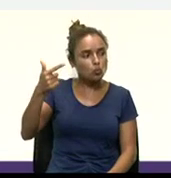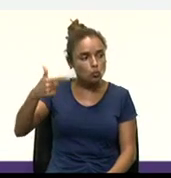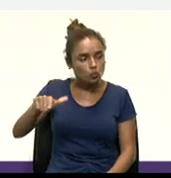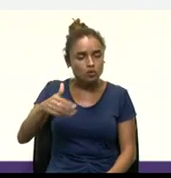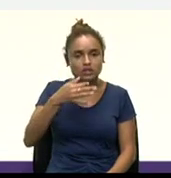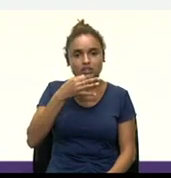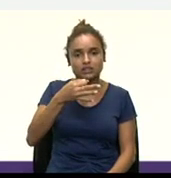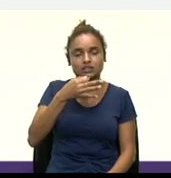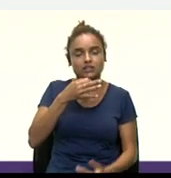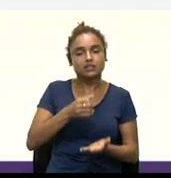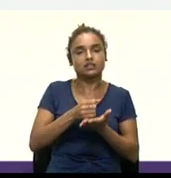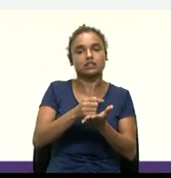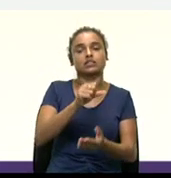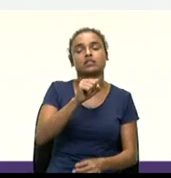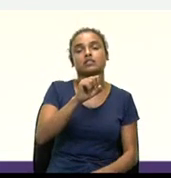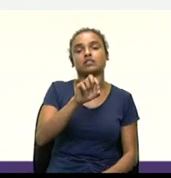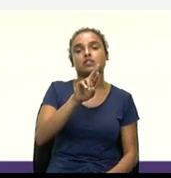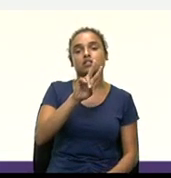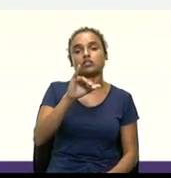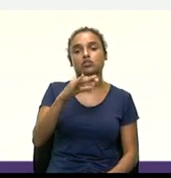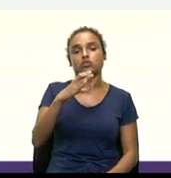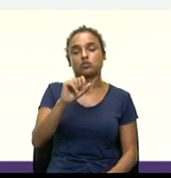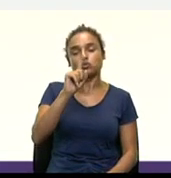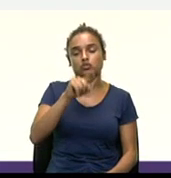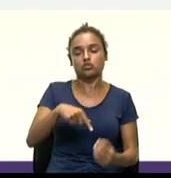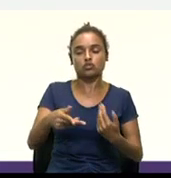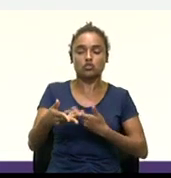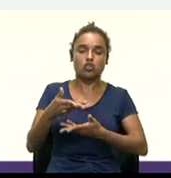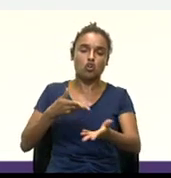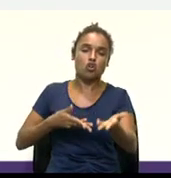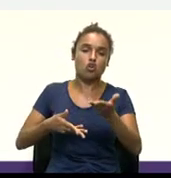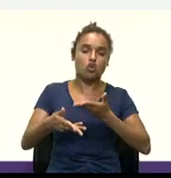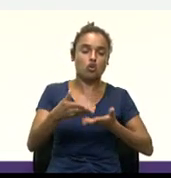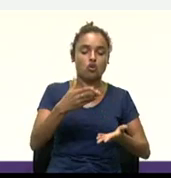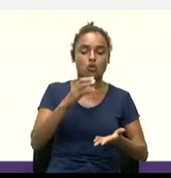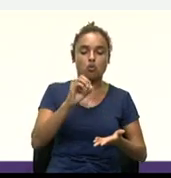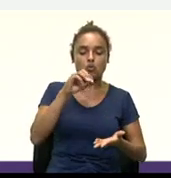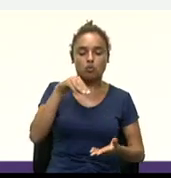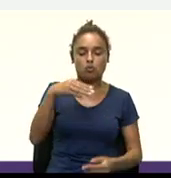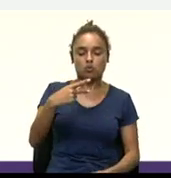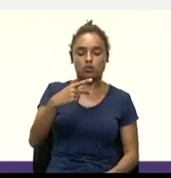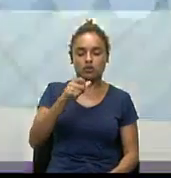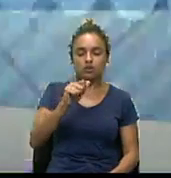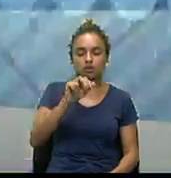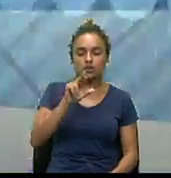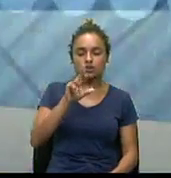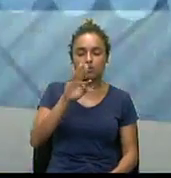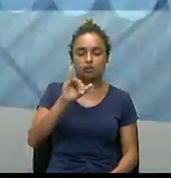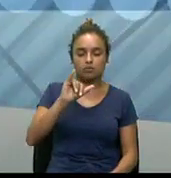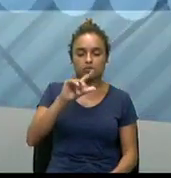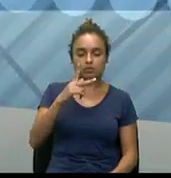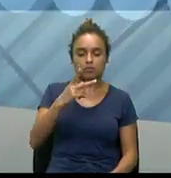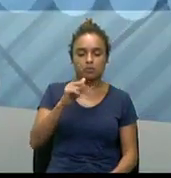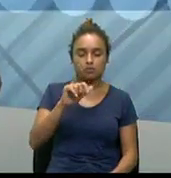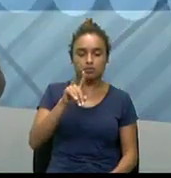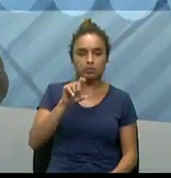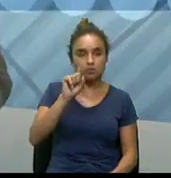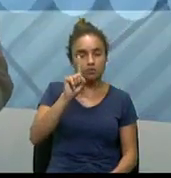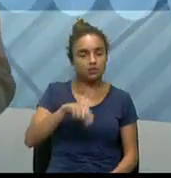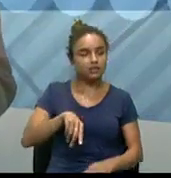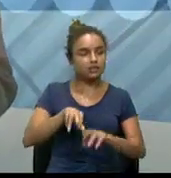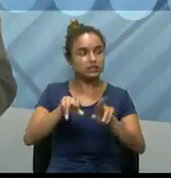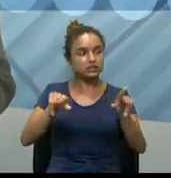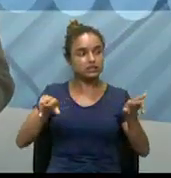serviços compartilhados. Então, gente vê aí várias plataformas, né? Então,